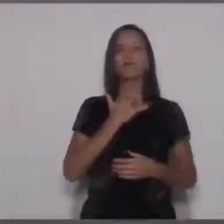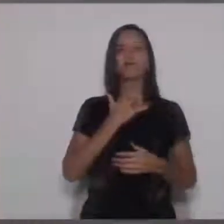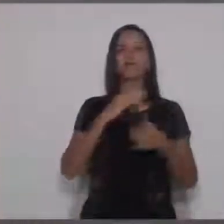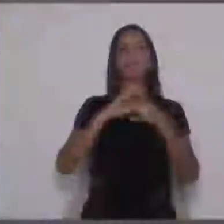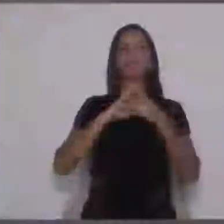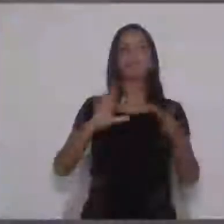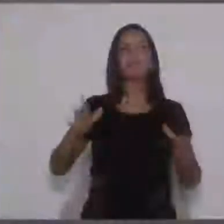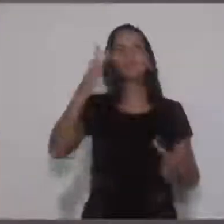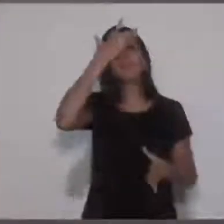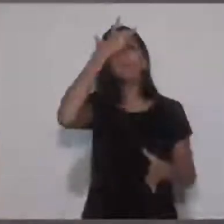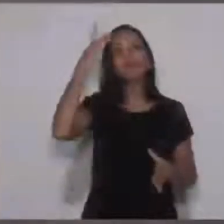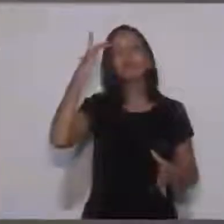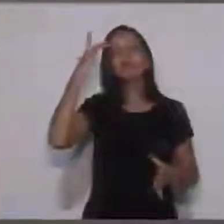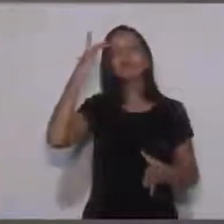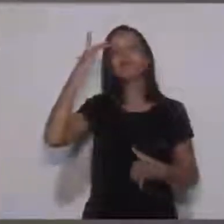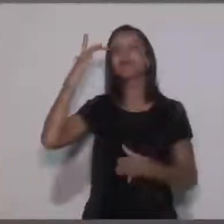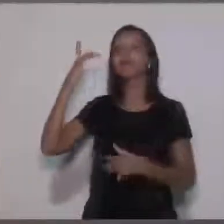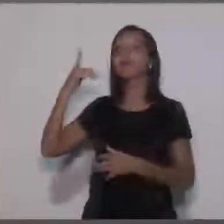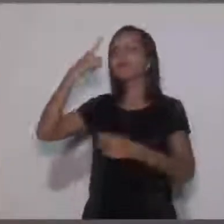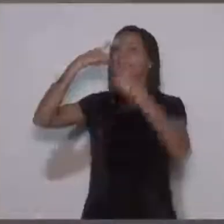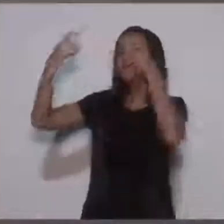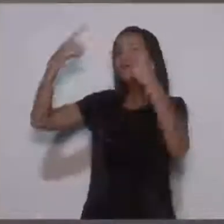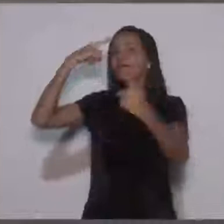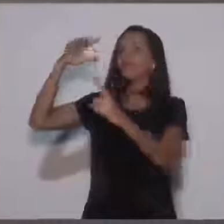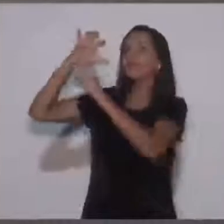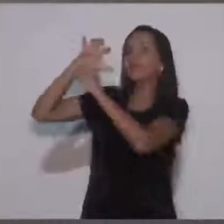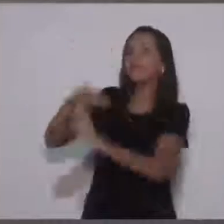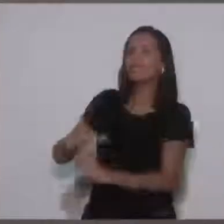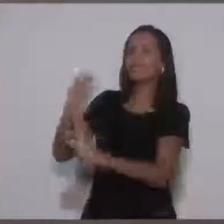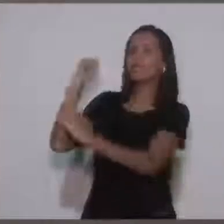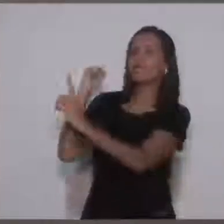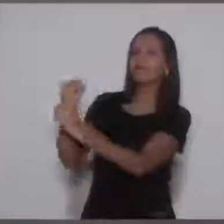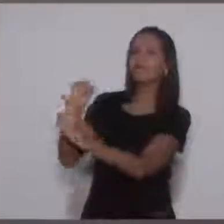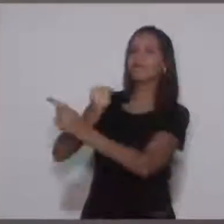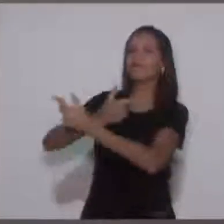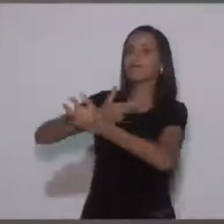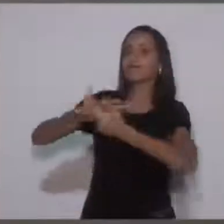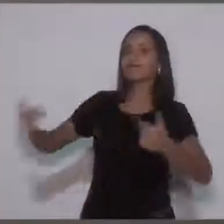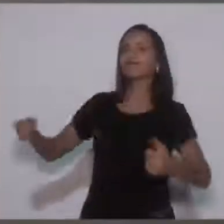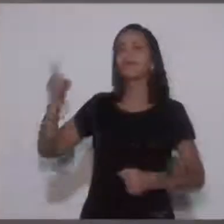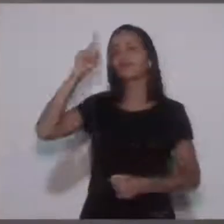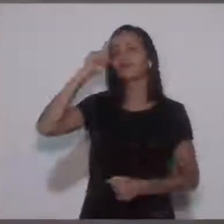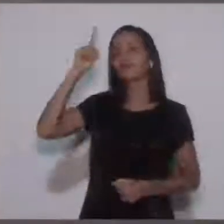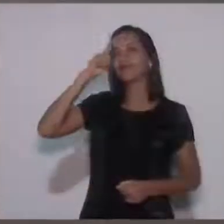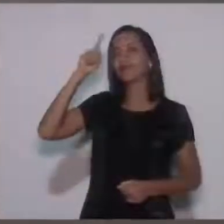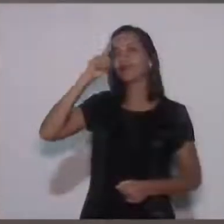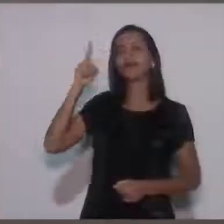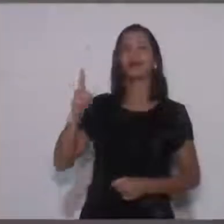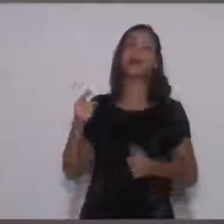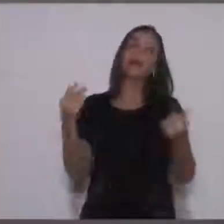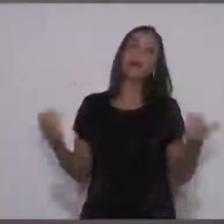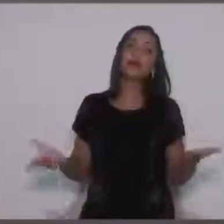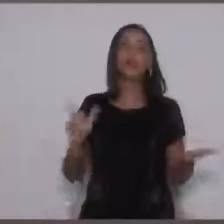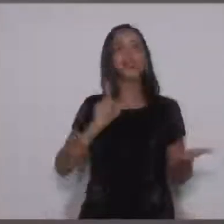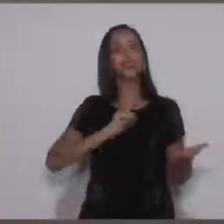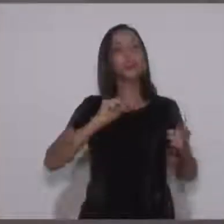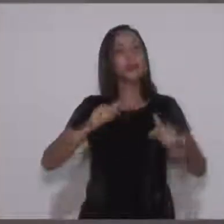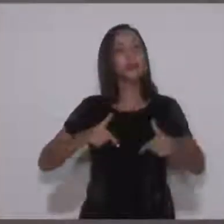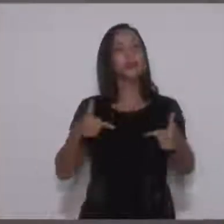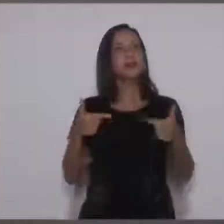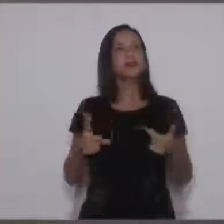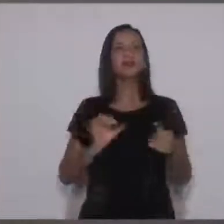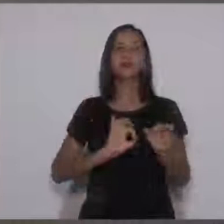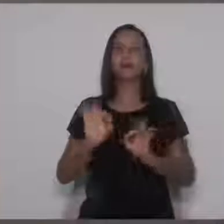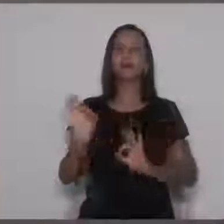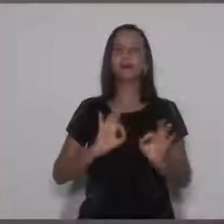pessoas sejam violentadas diariamente por isso. Não é, vereador Paulinho? Então, vamos sim trabalhar nesse projeto,